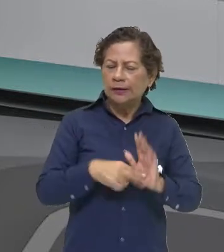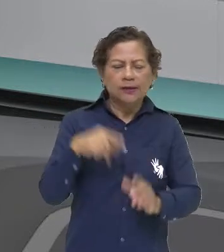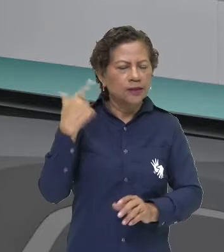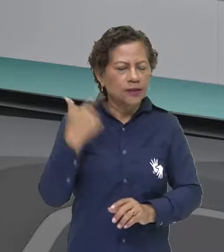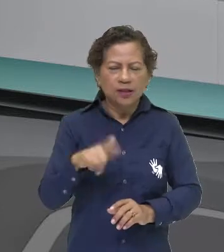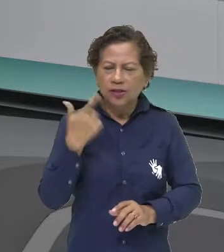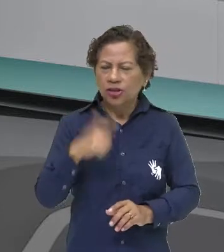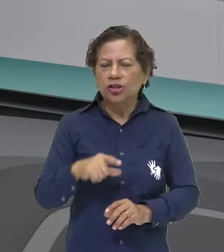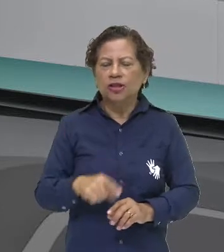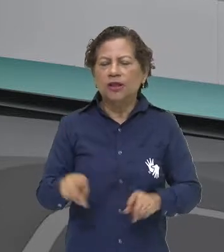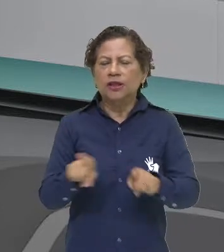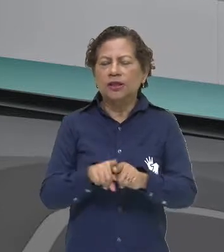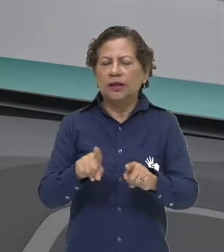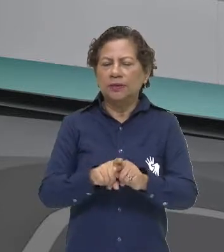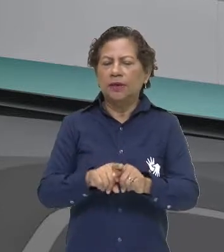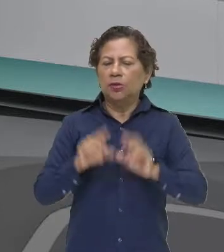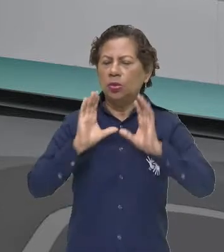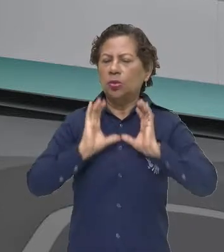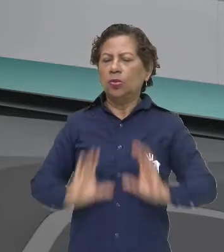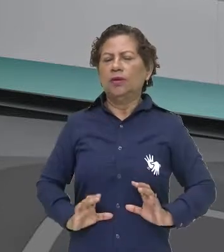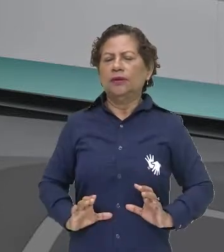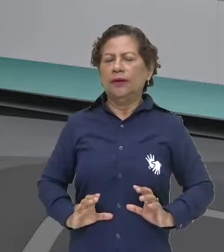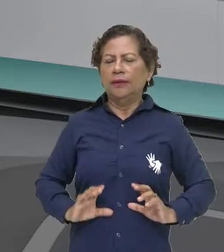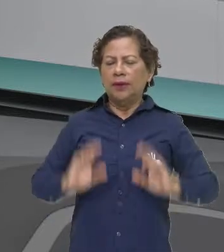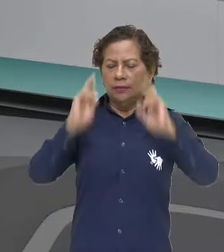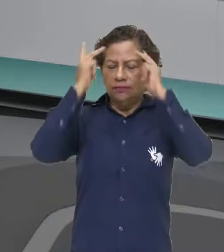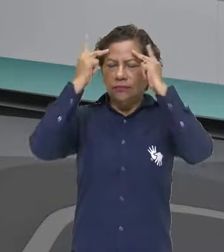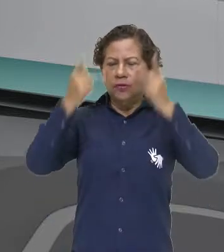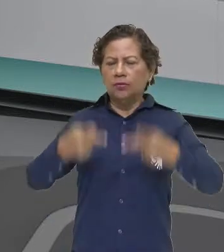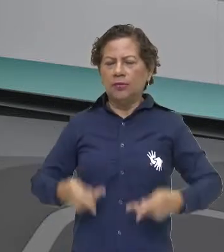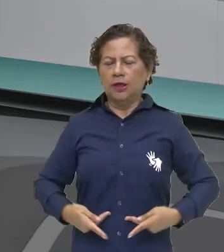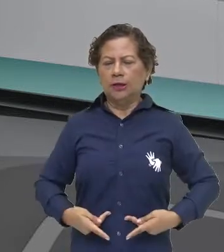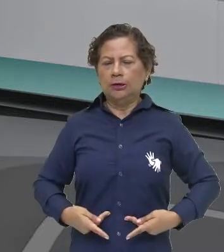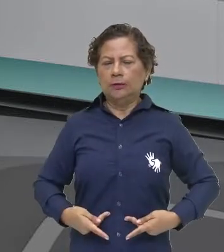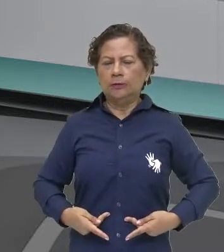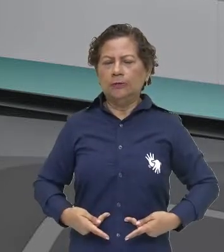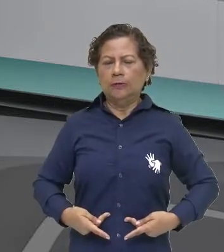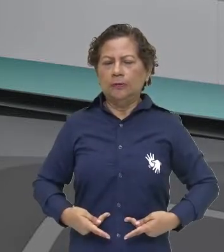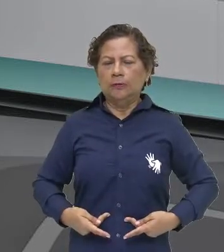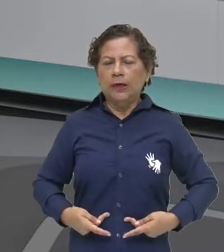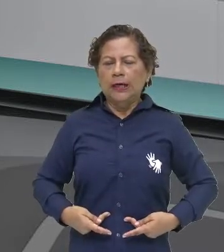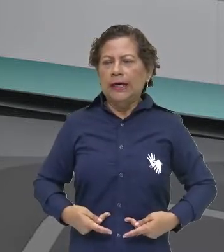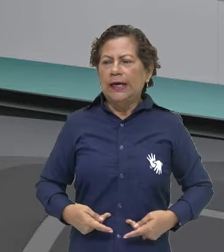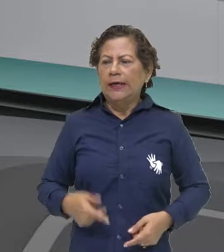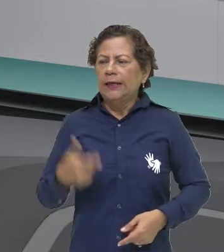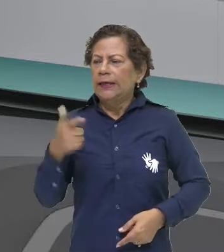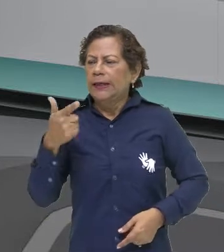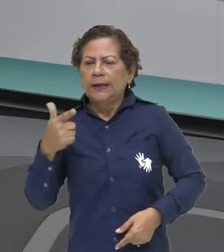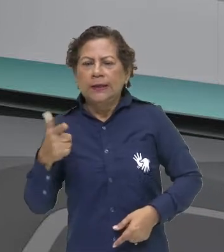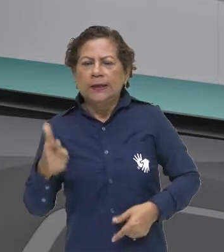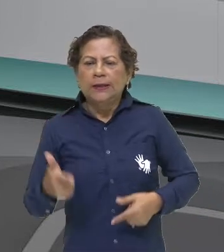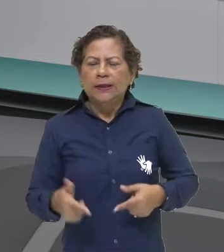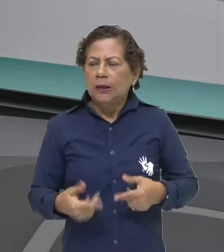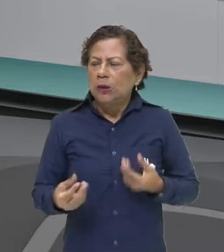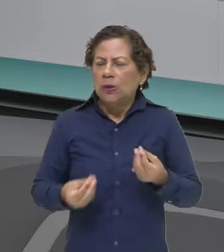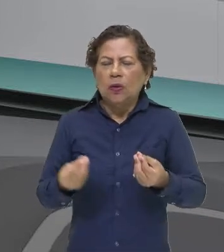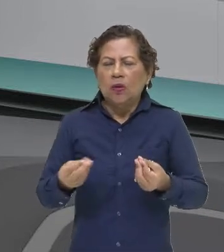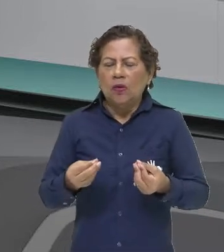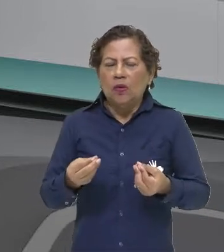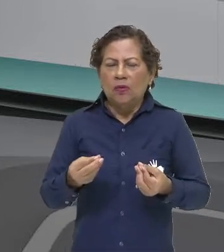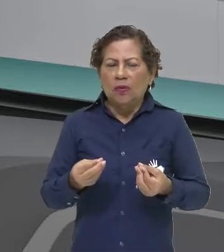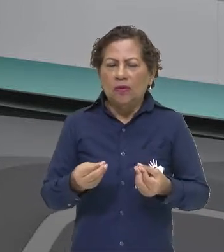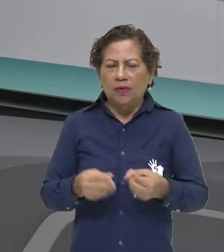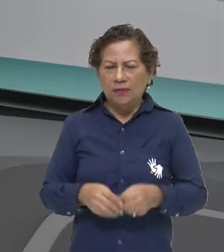no comportamento humano. Então, algo que não é esperado. Então, o aconteceu agora? Quando eu